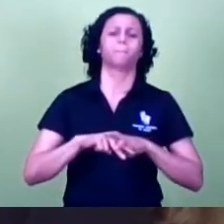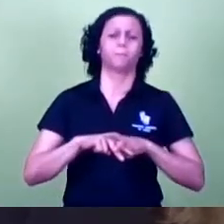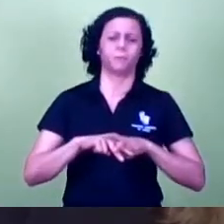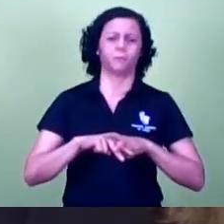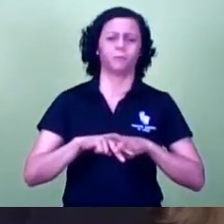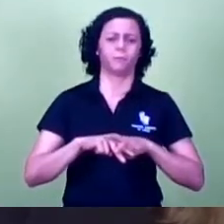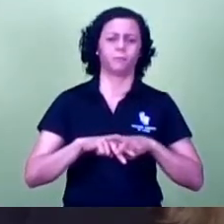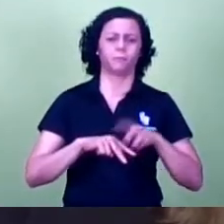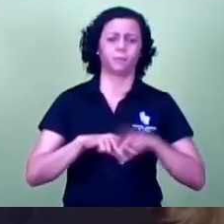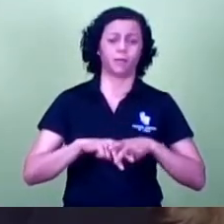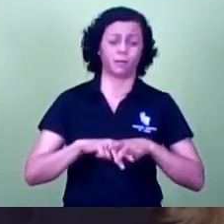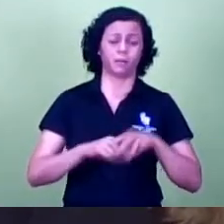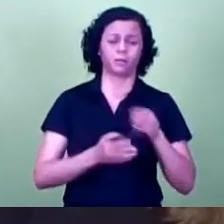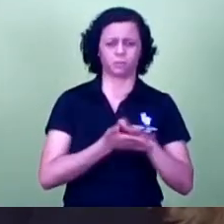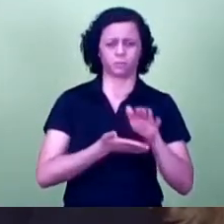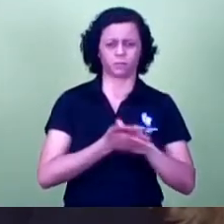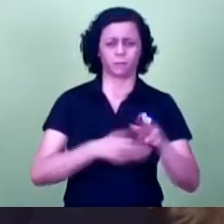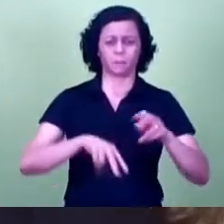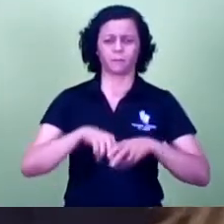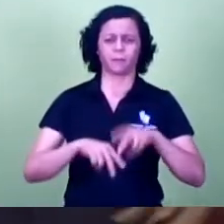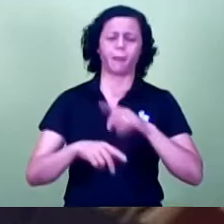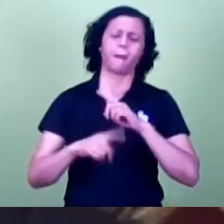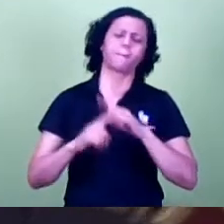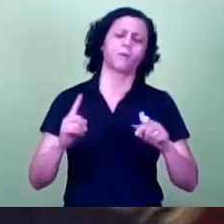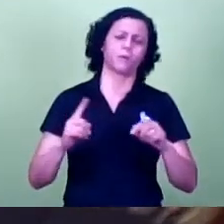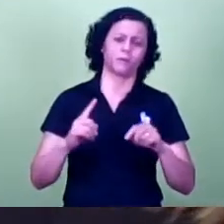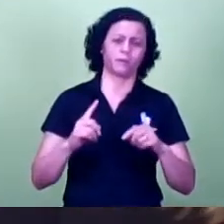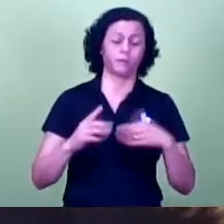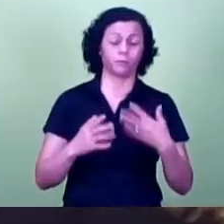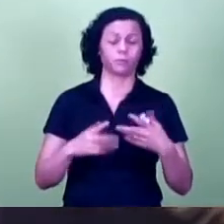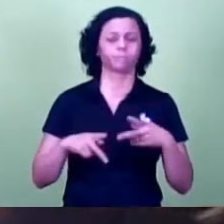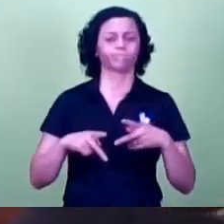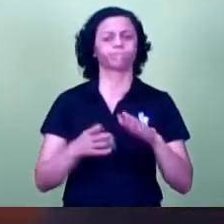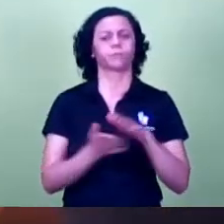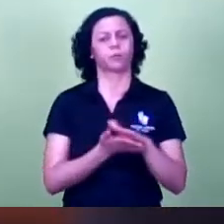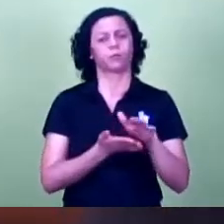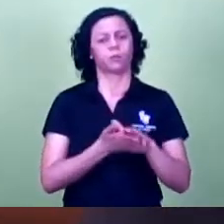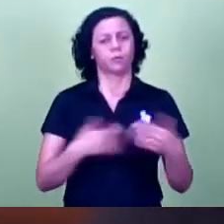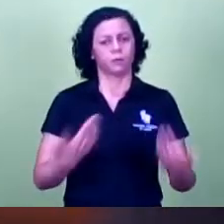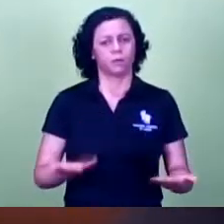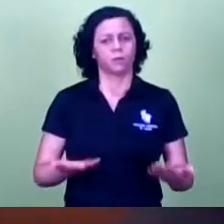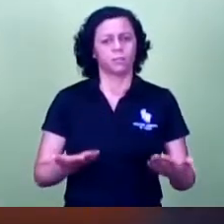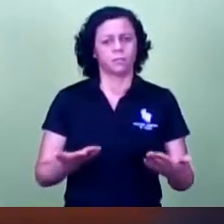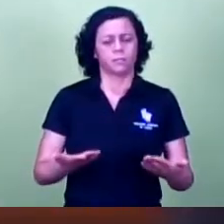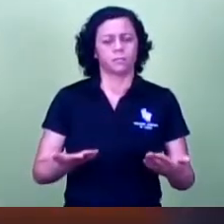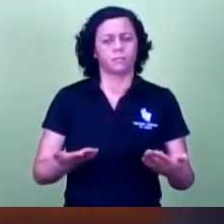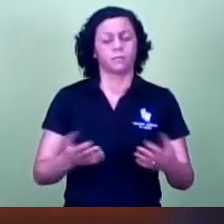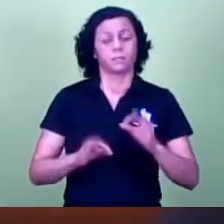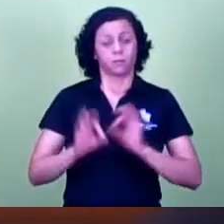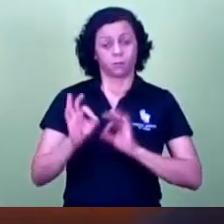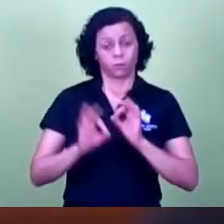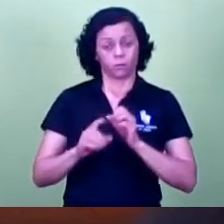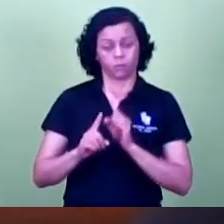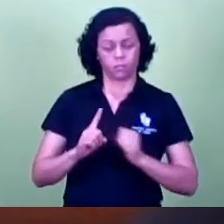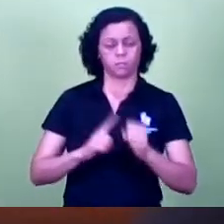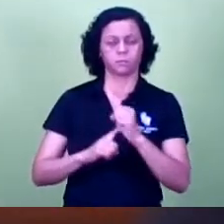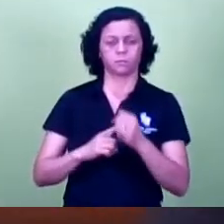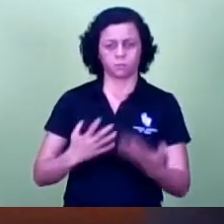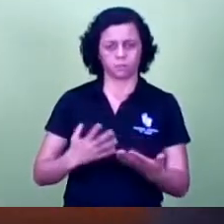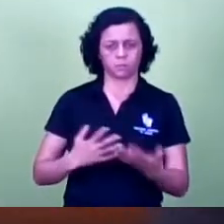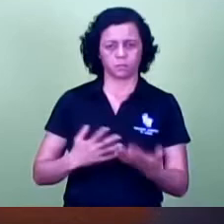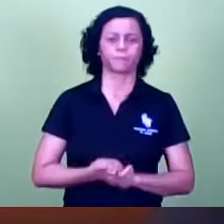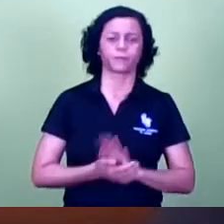acaba que vocês elas entram nessa discussão dessas organizações sociais então só para